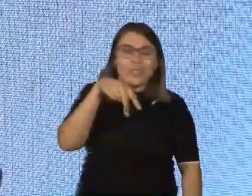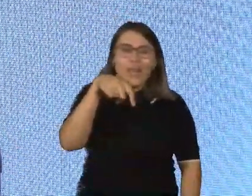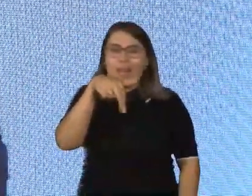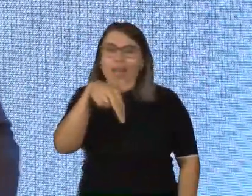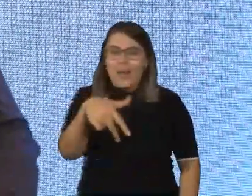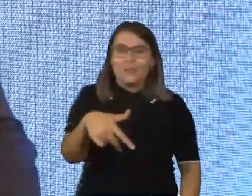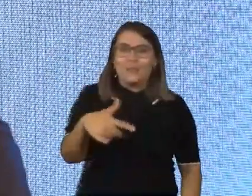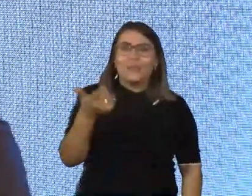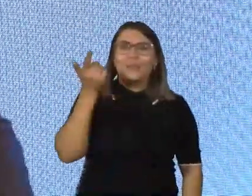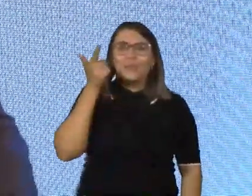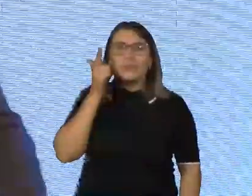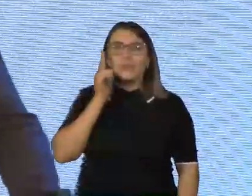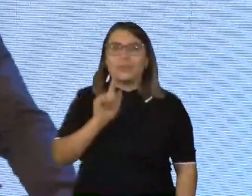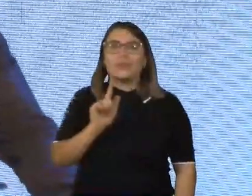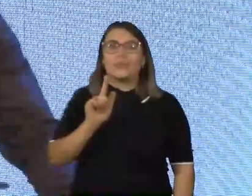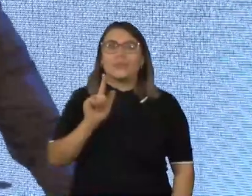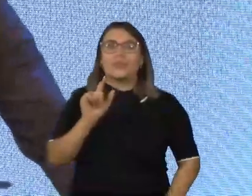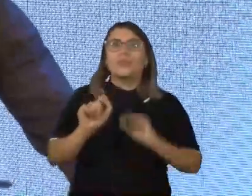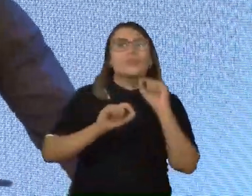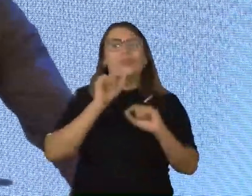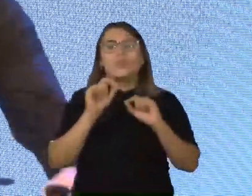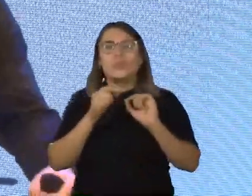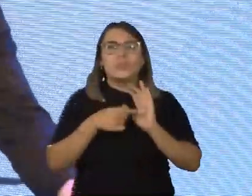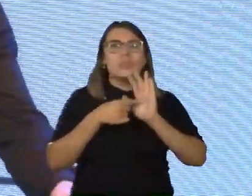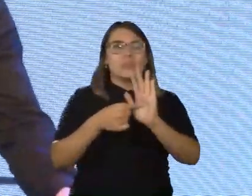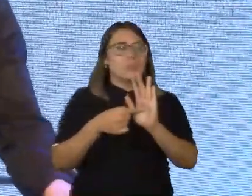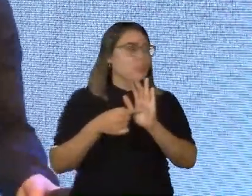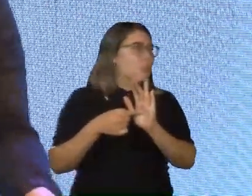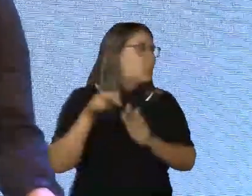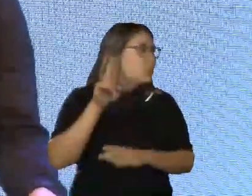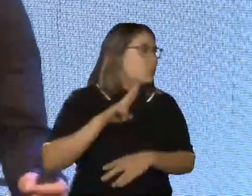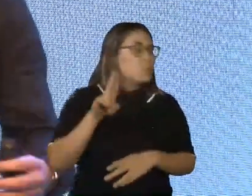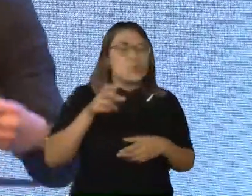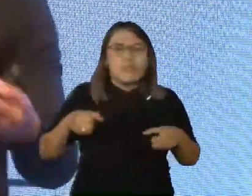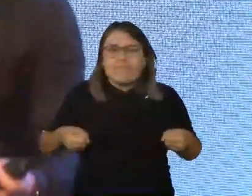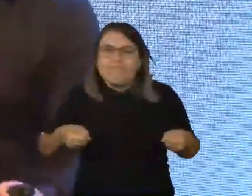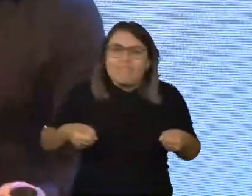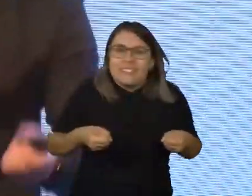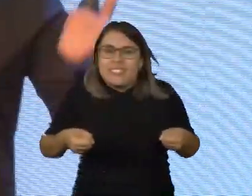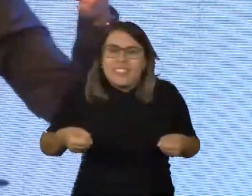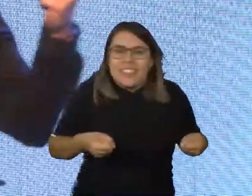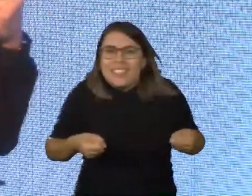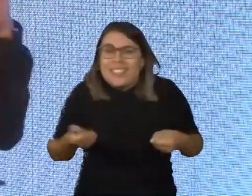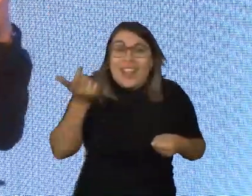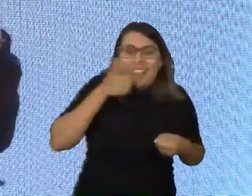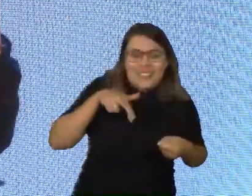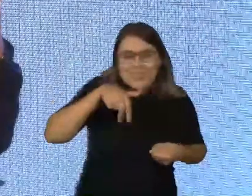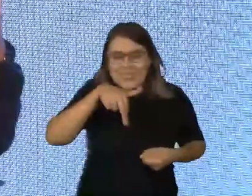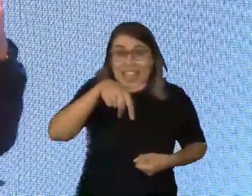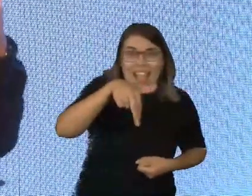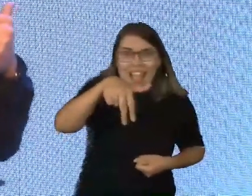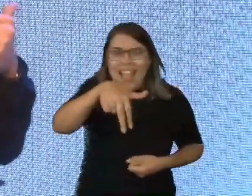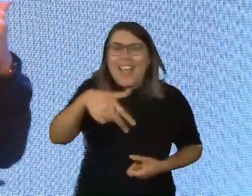Onde aquela... como é se chama aquilo ali mesmo? É o andador. O andador é um aliado para que a Isa pudesse